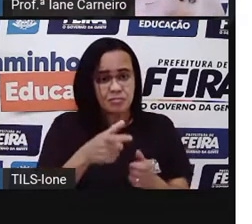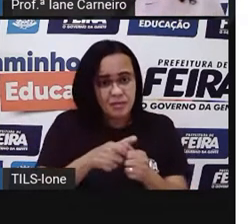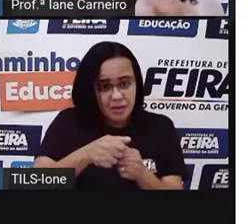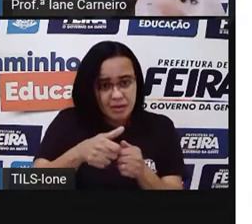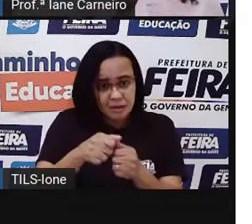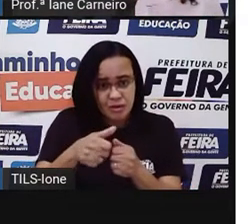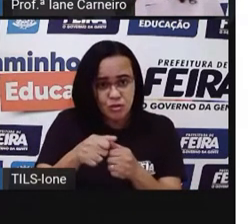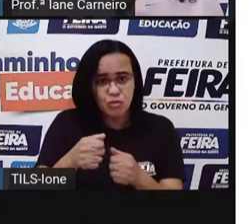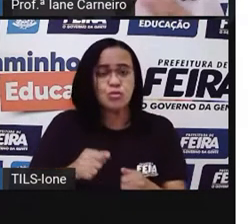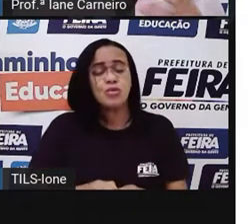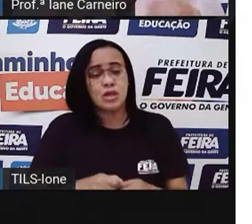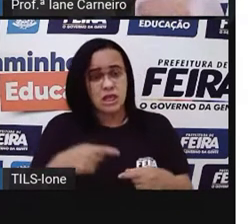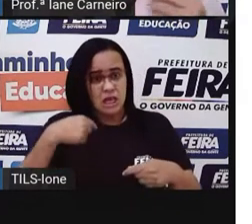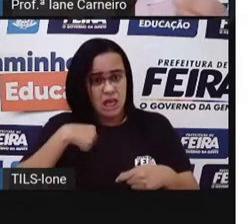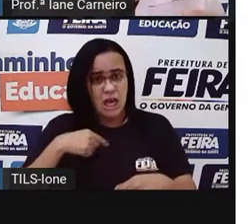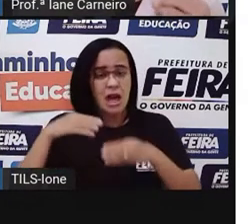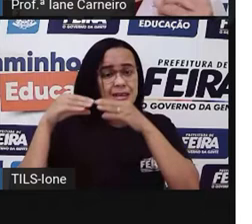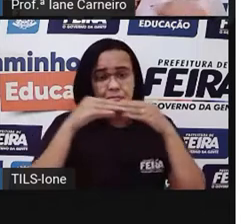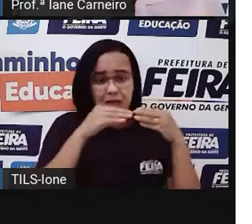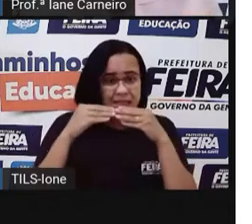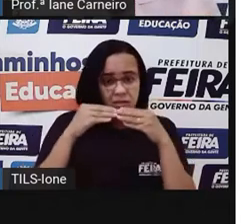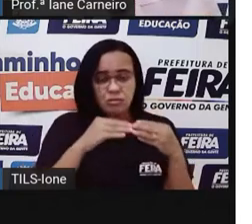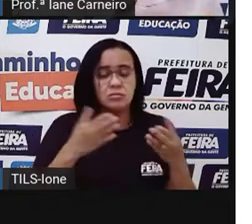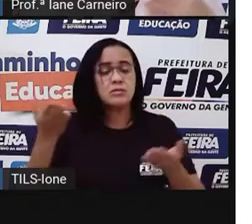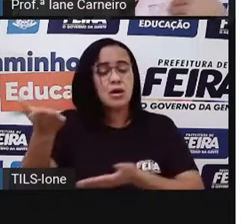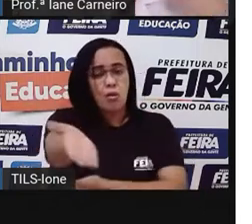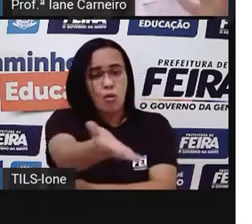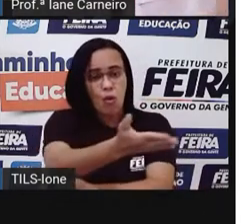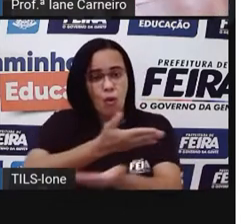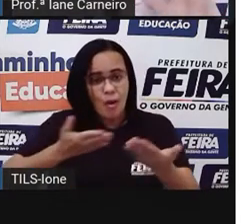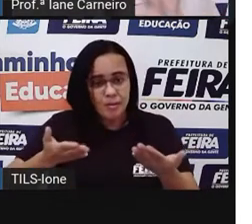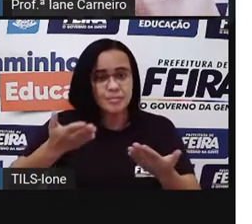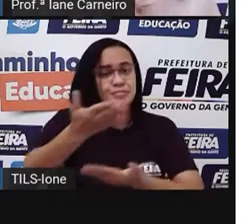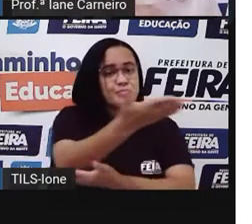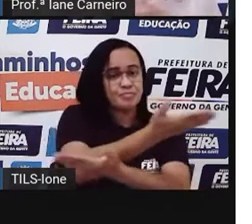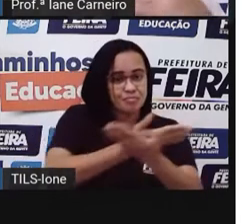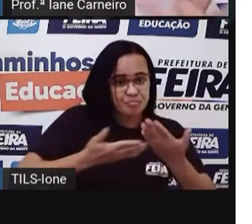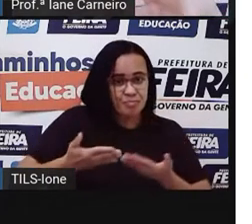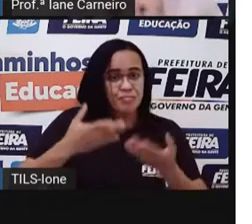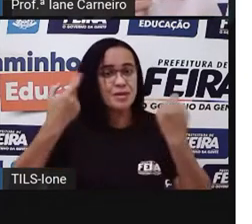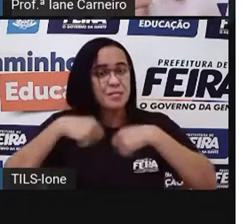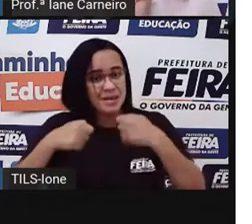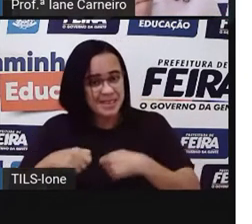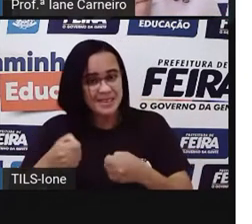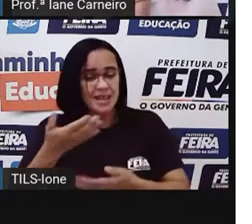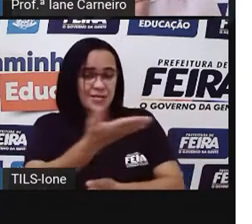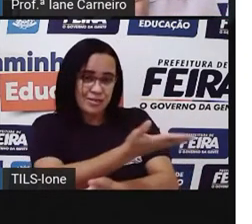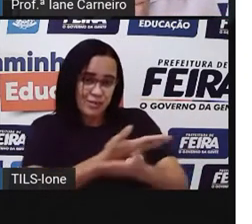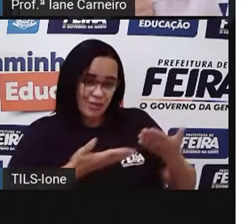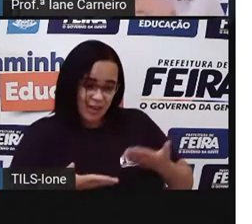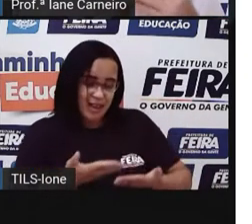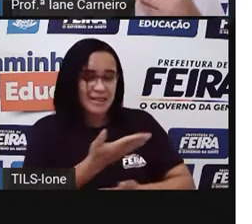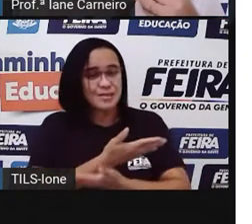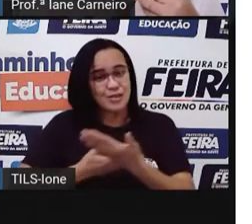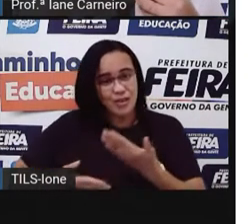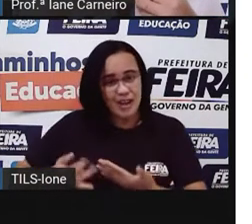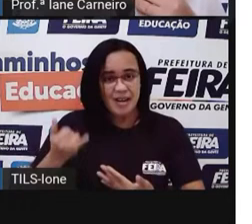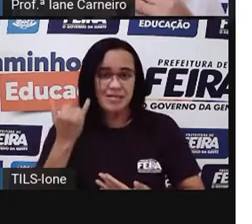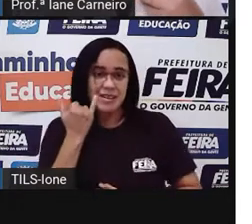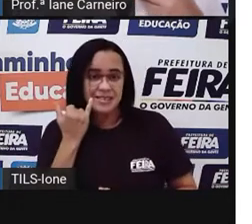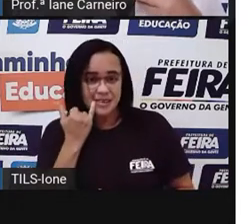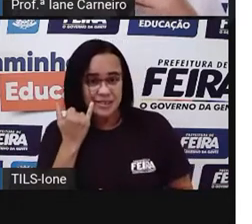que aí, com o passar do tempo, as pessoas foram vendo que nem sempre eu estava precisando de algo que Ione tinha, né? Então eu,